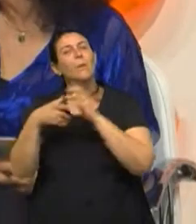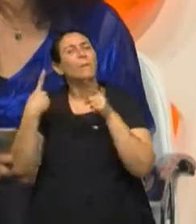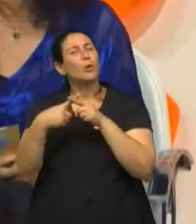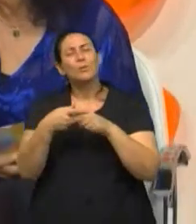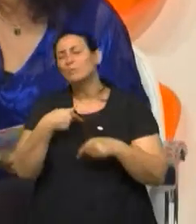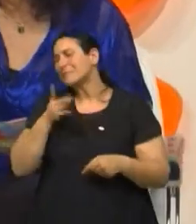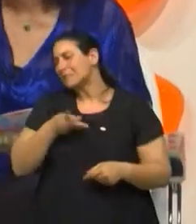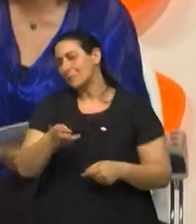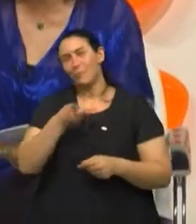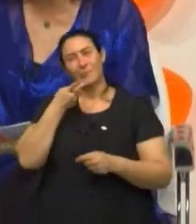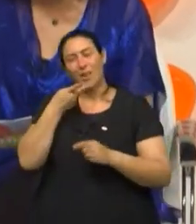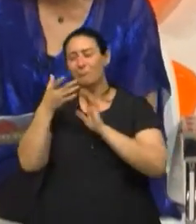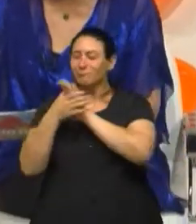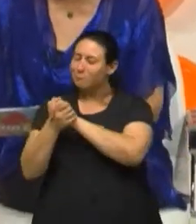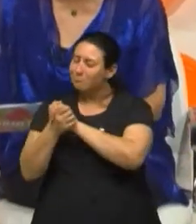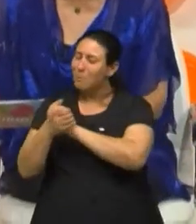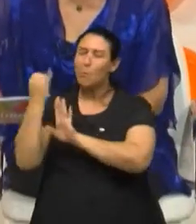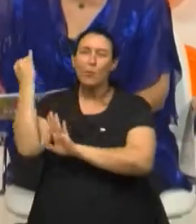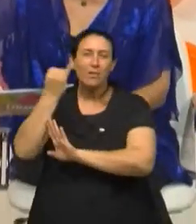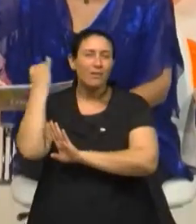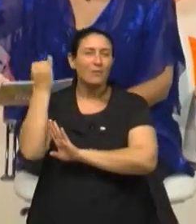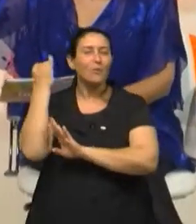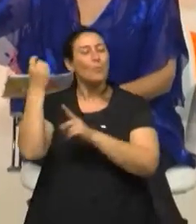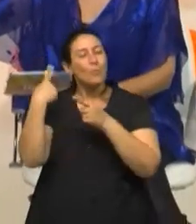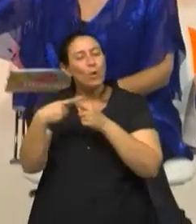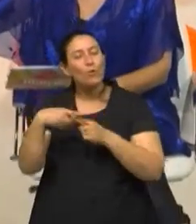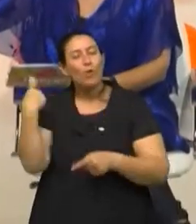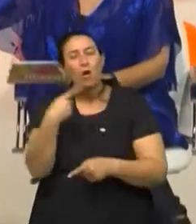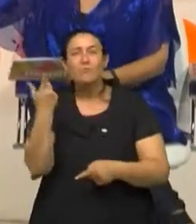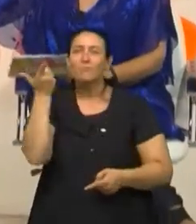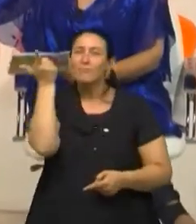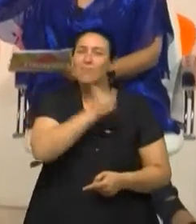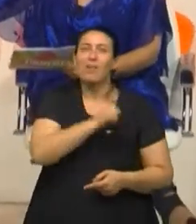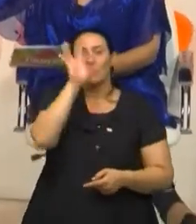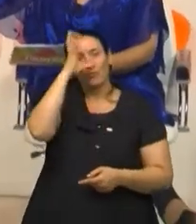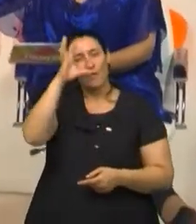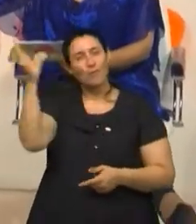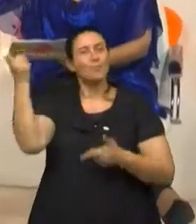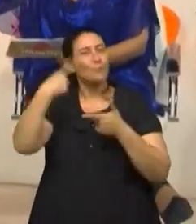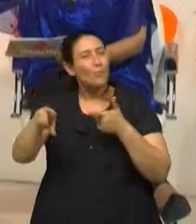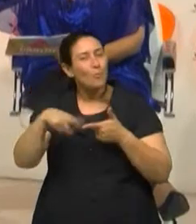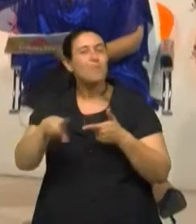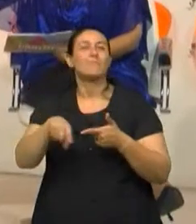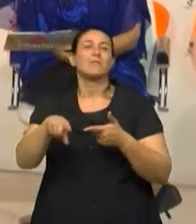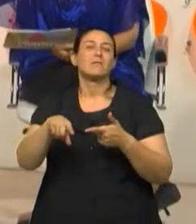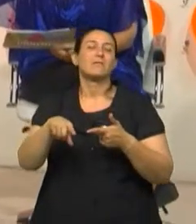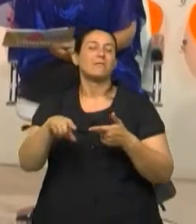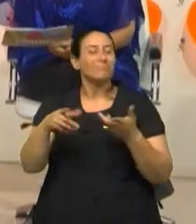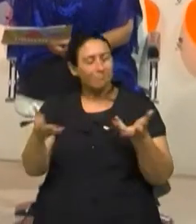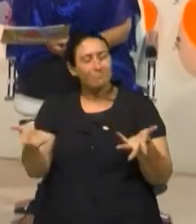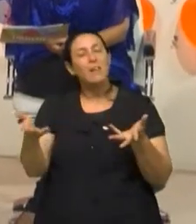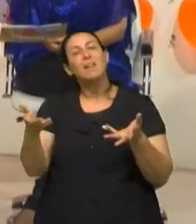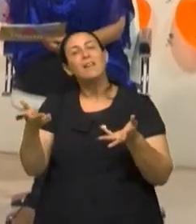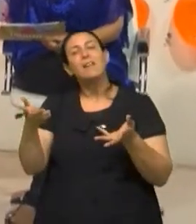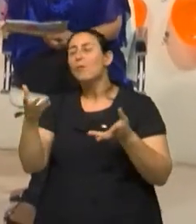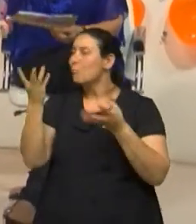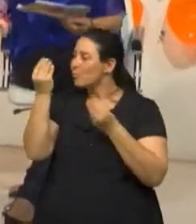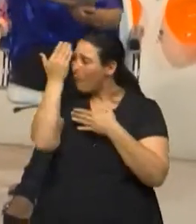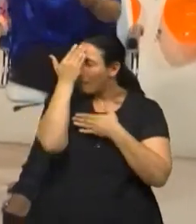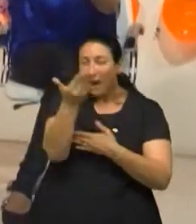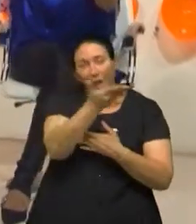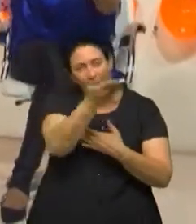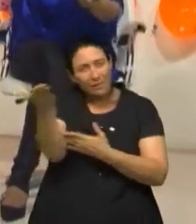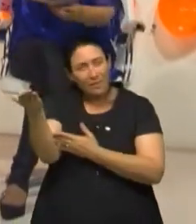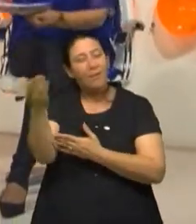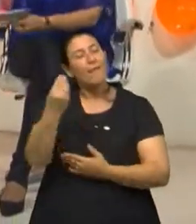eu sempre termino o programa assim. De mãos dadas, a gente consegue resolver muito melhor os conflitos e os problemas, né? Muito obrigada a